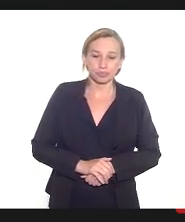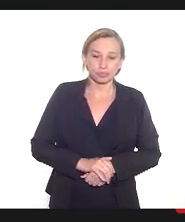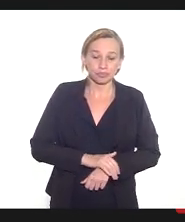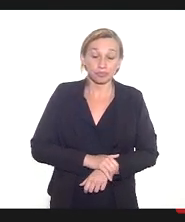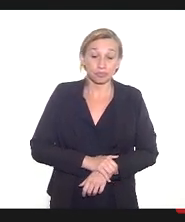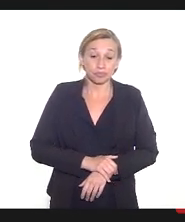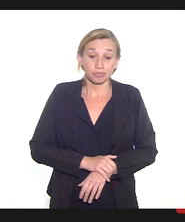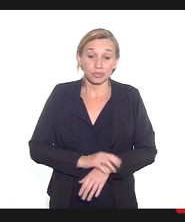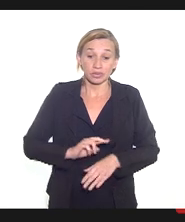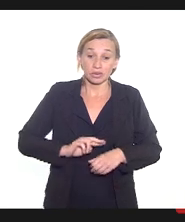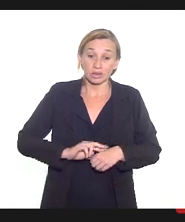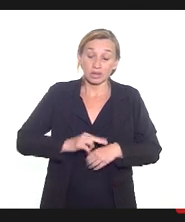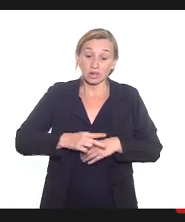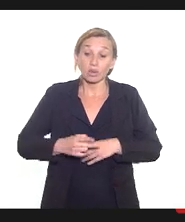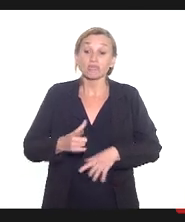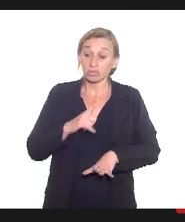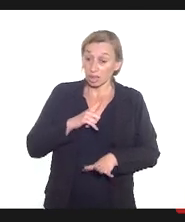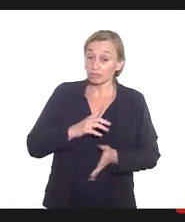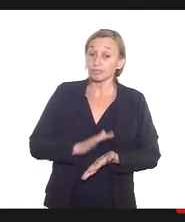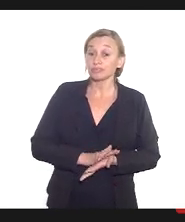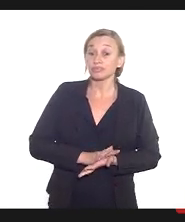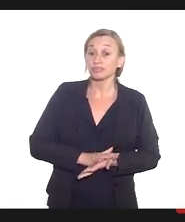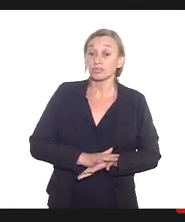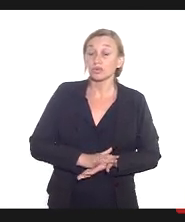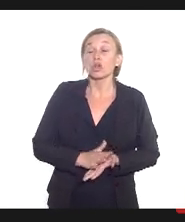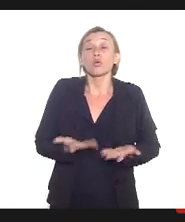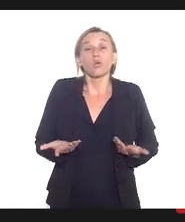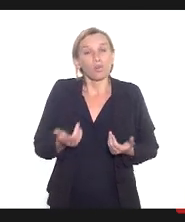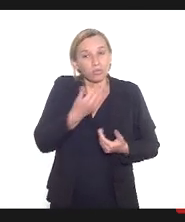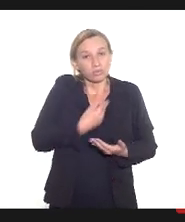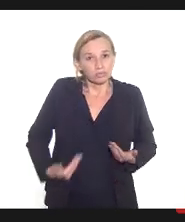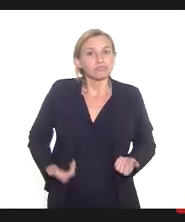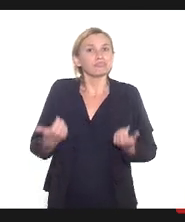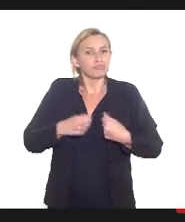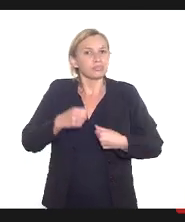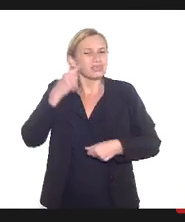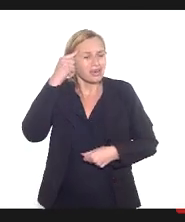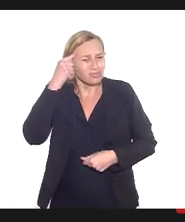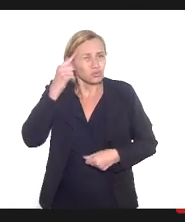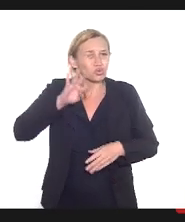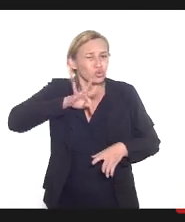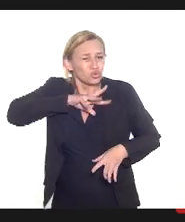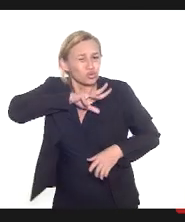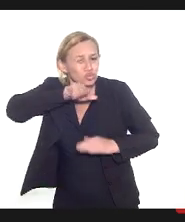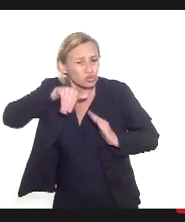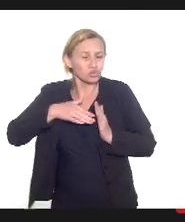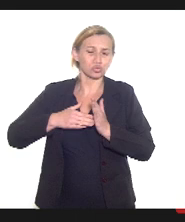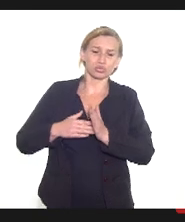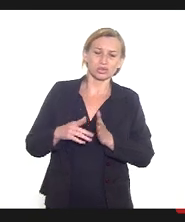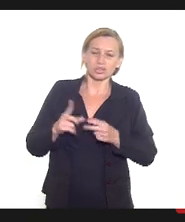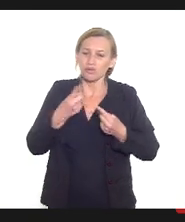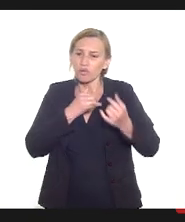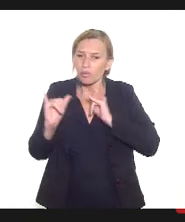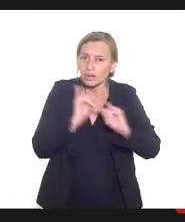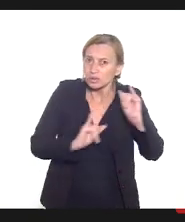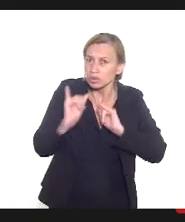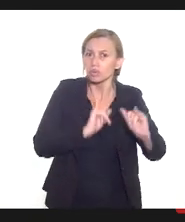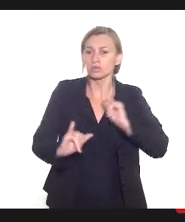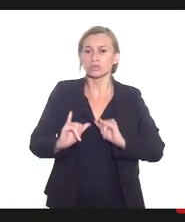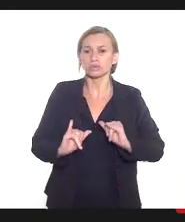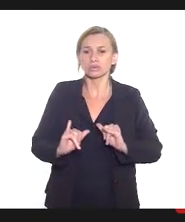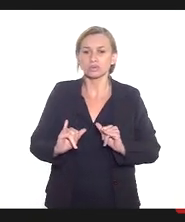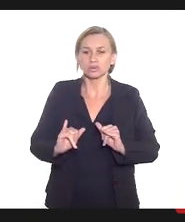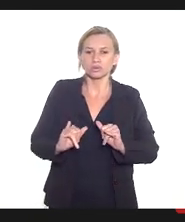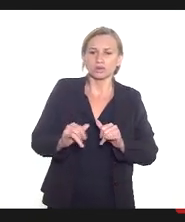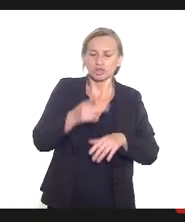sequelas que as pessoas têm então o governo tem que pensar nisso tudo tem que pensar nas informações tem que pensar nos